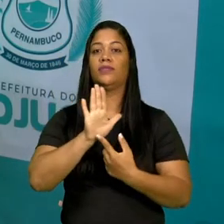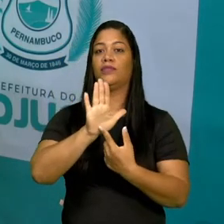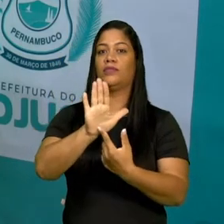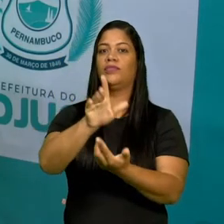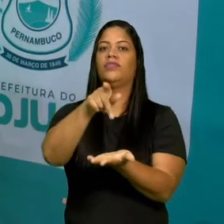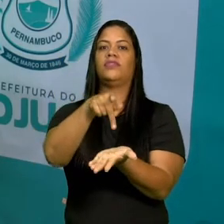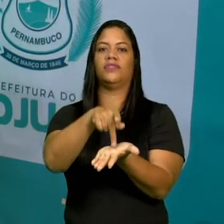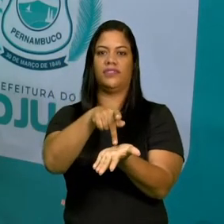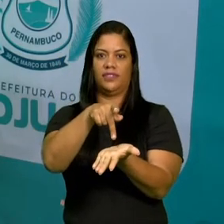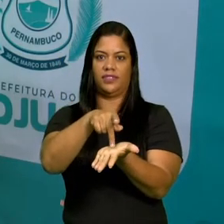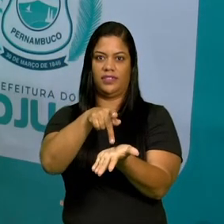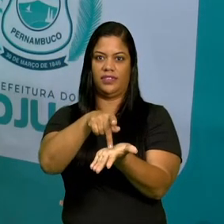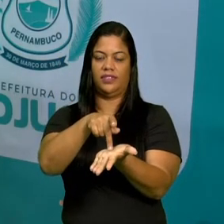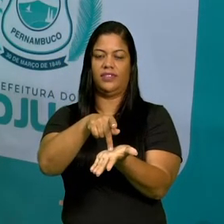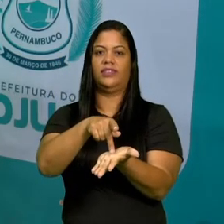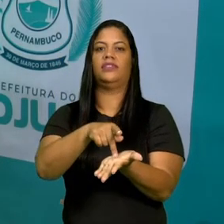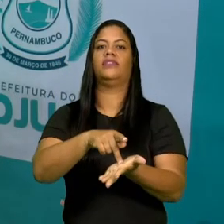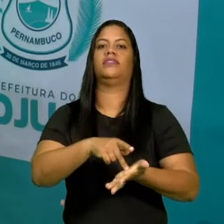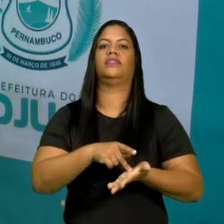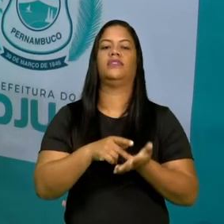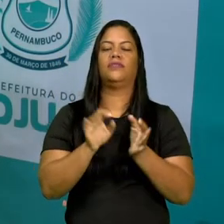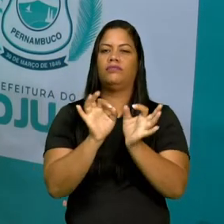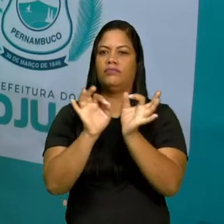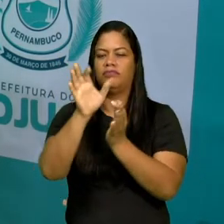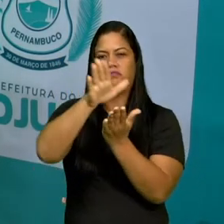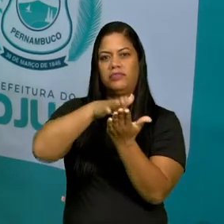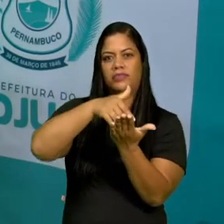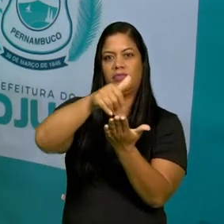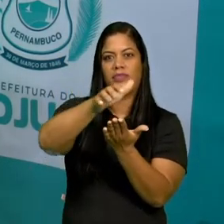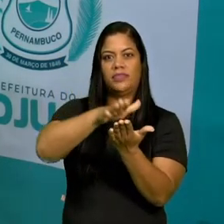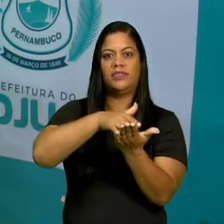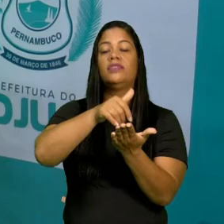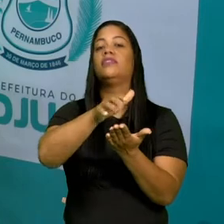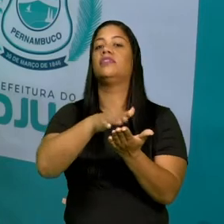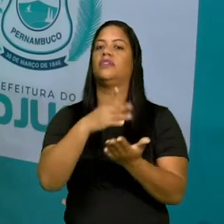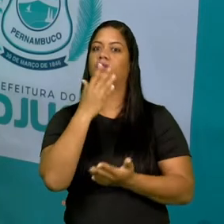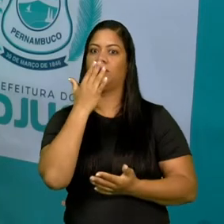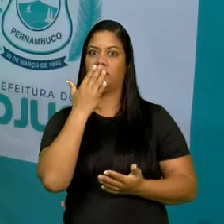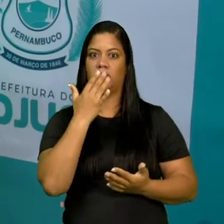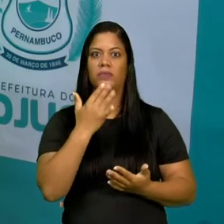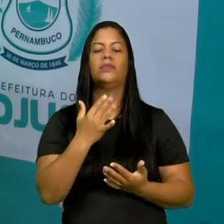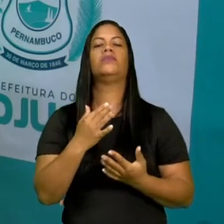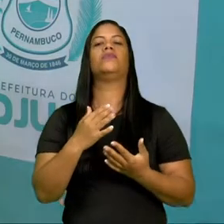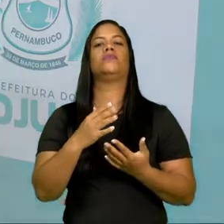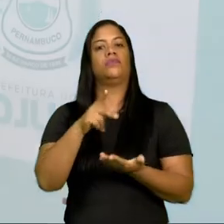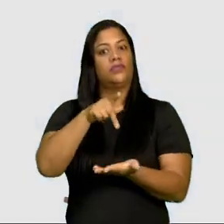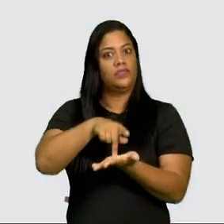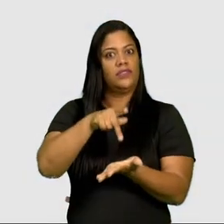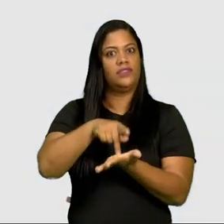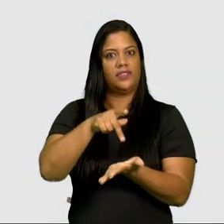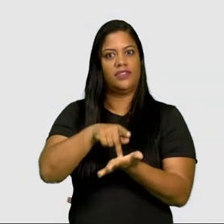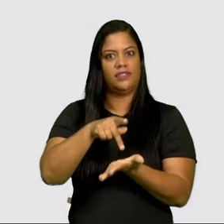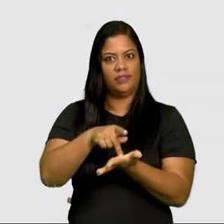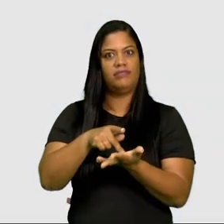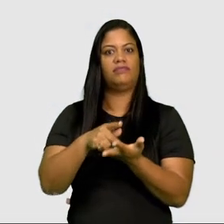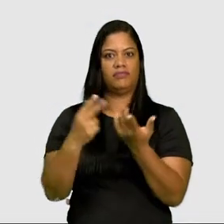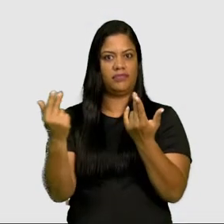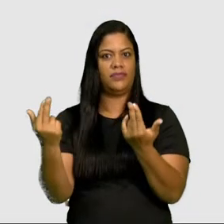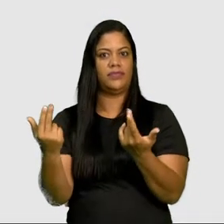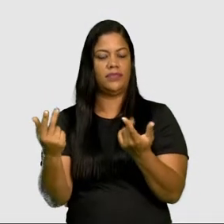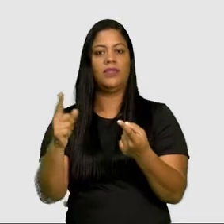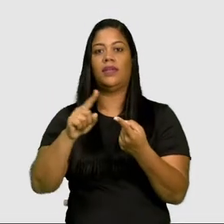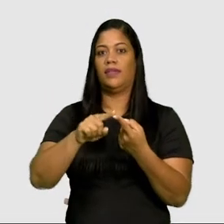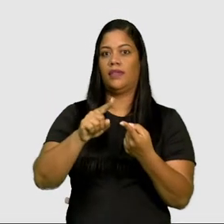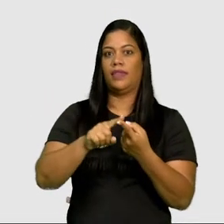realidade, né? São bem traçadas, bem pintadas com as cores que elas poderiam ser na realidade. Temos um